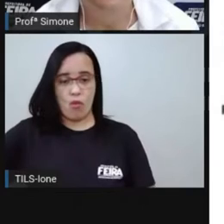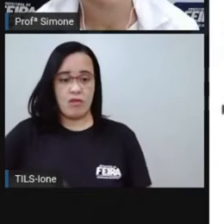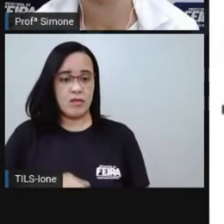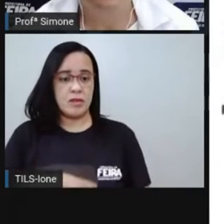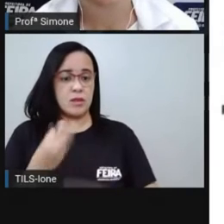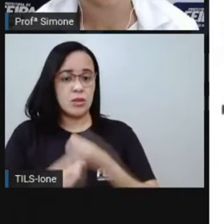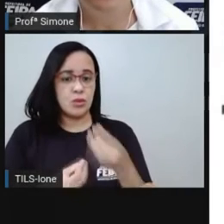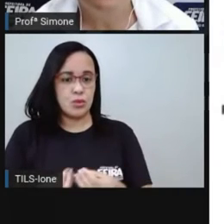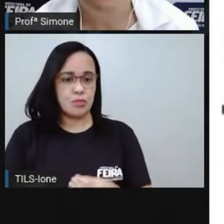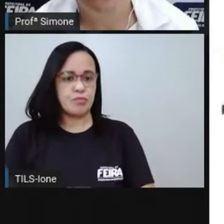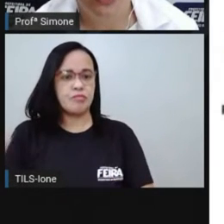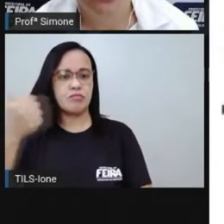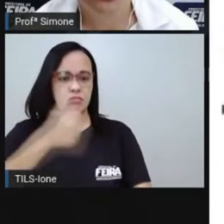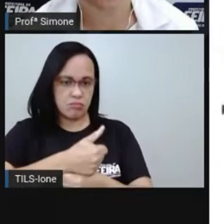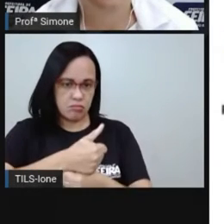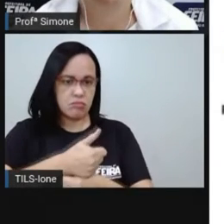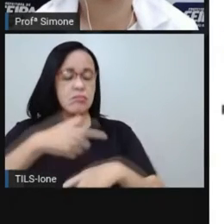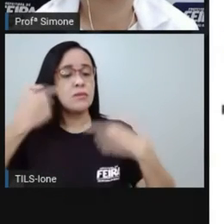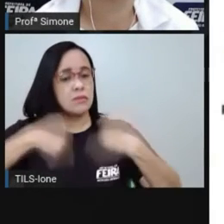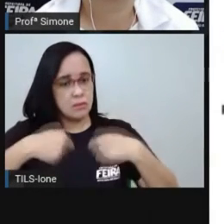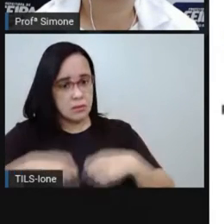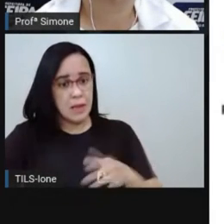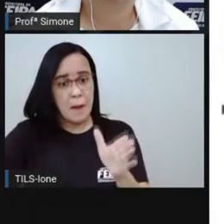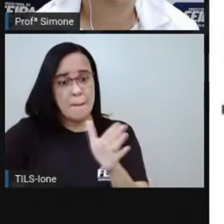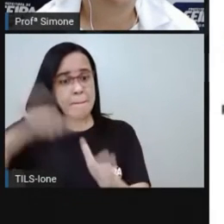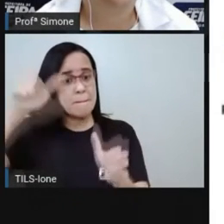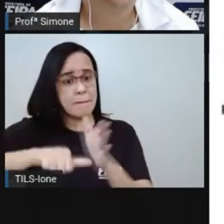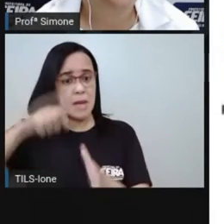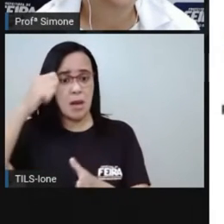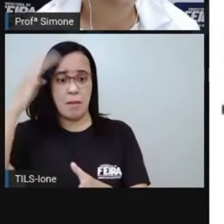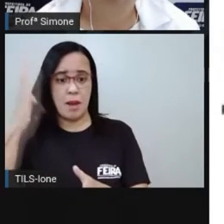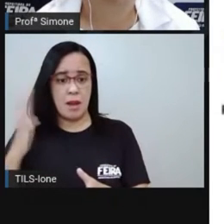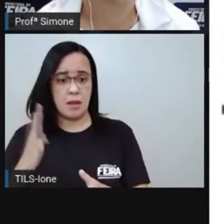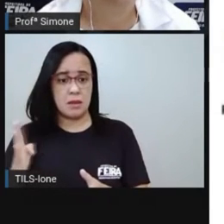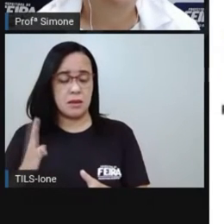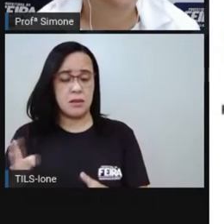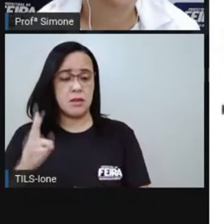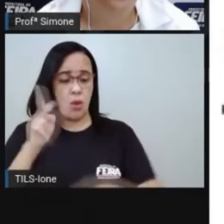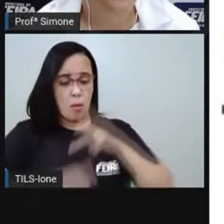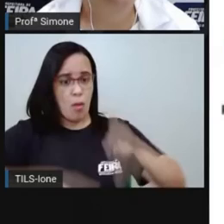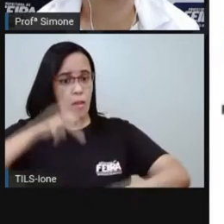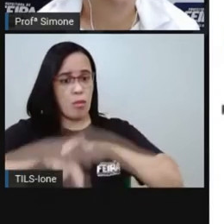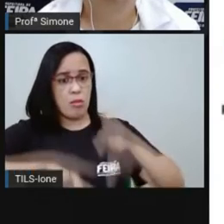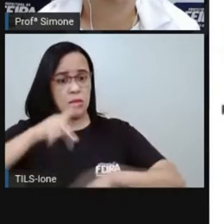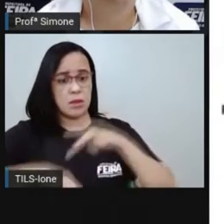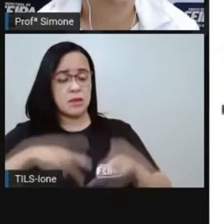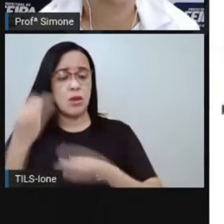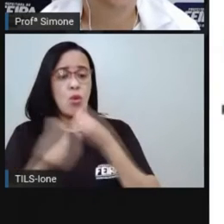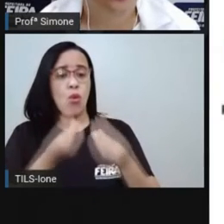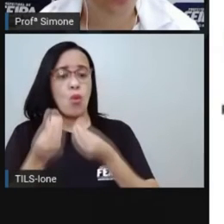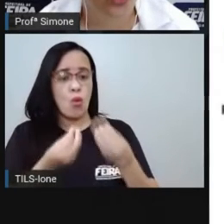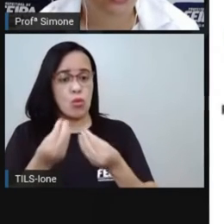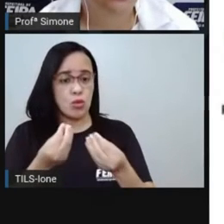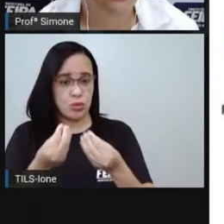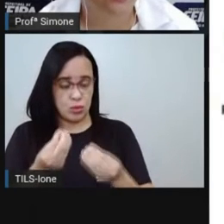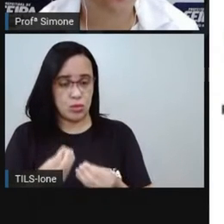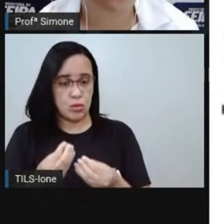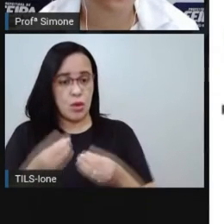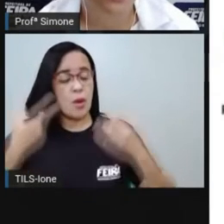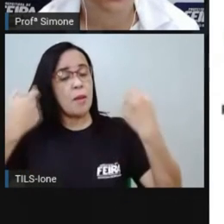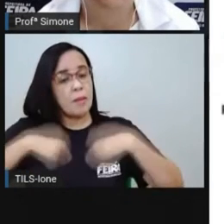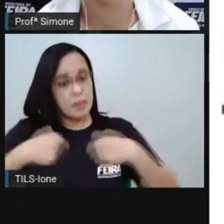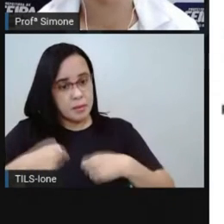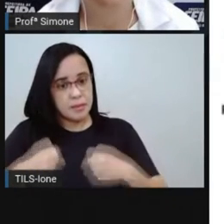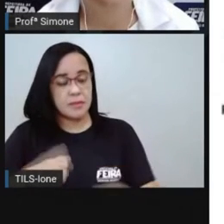e, pela primeira vez, os brasileiros enfrentariam e viveriam a experiência de uma democracia.